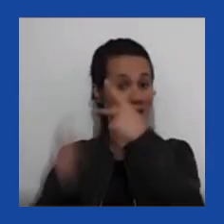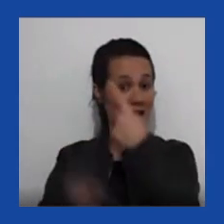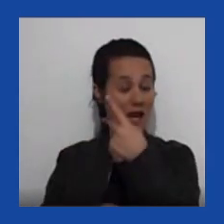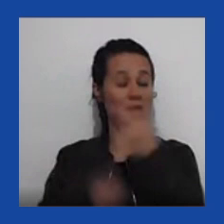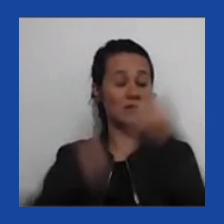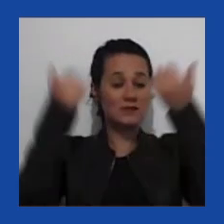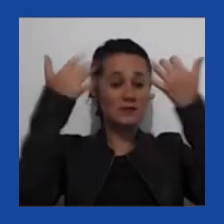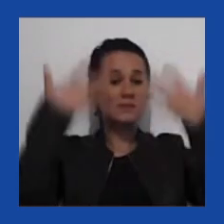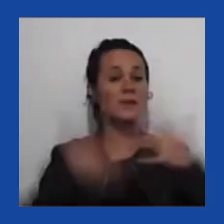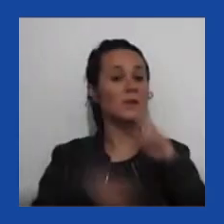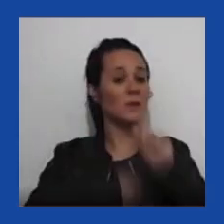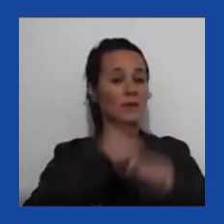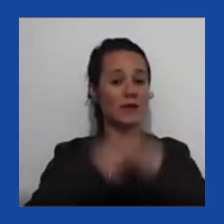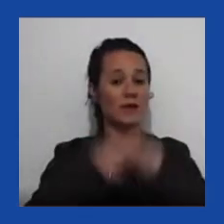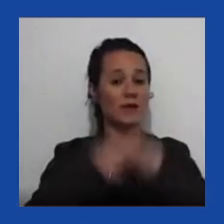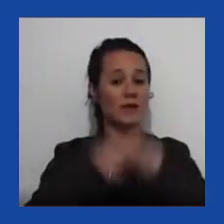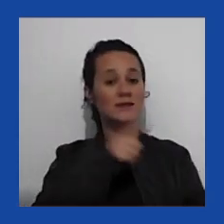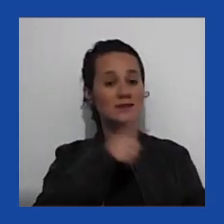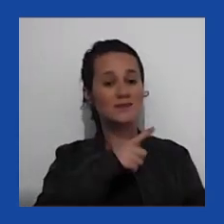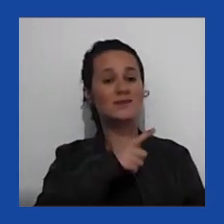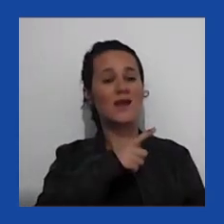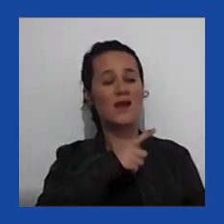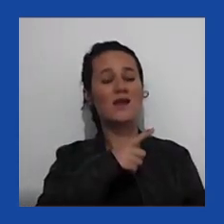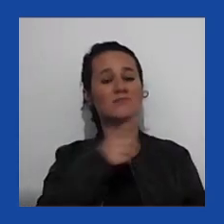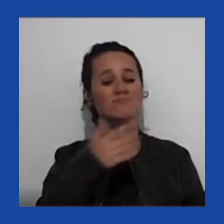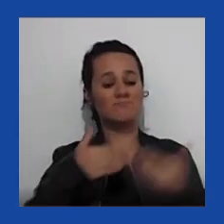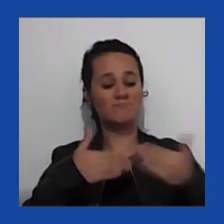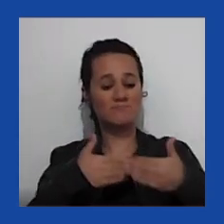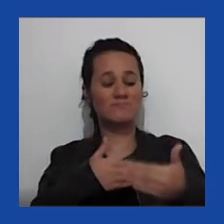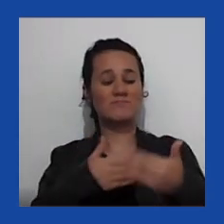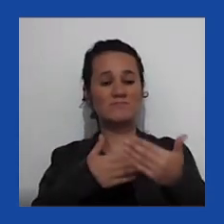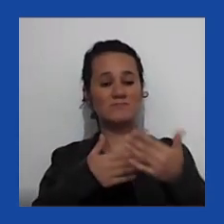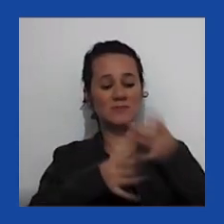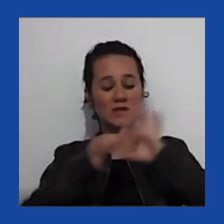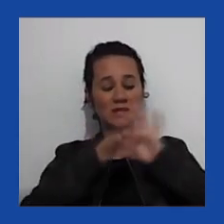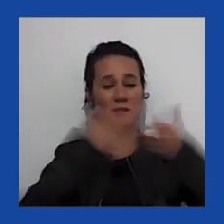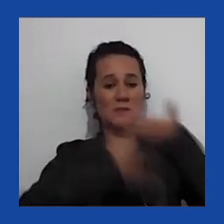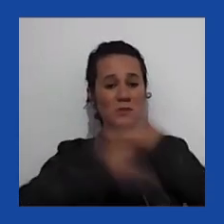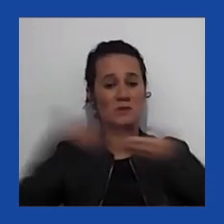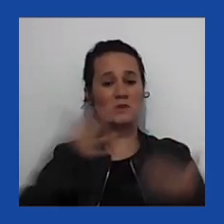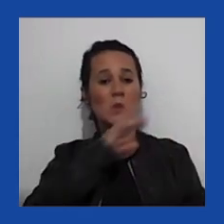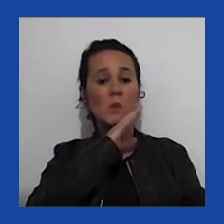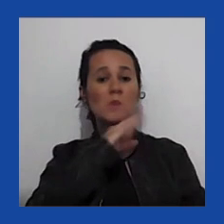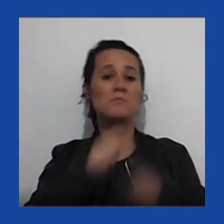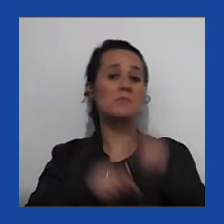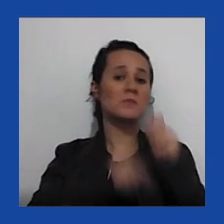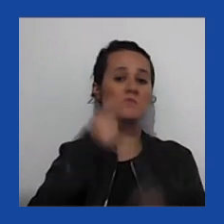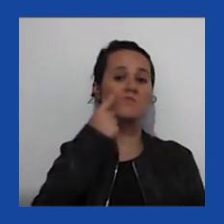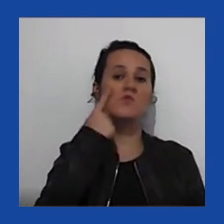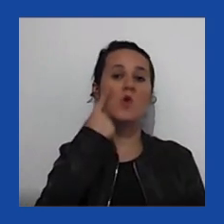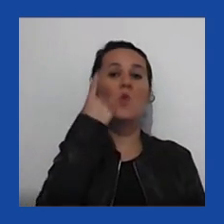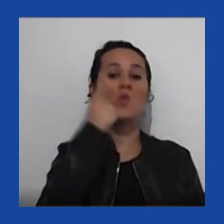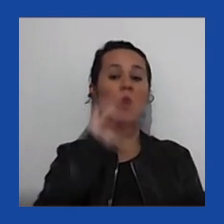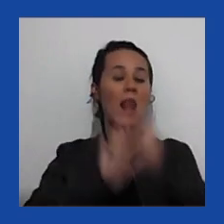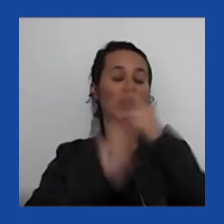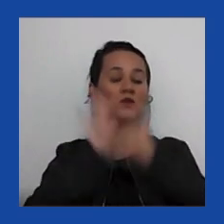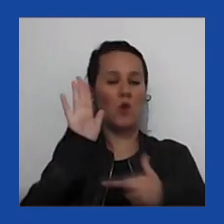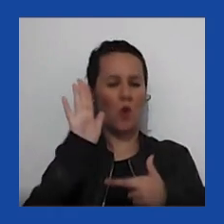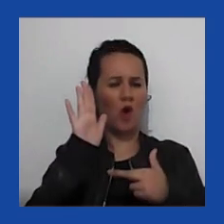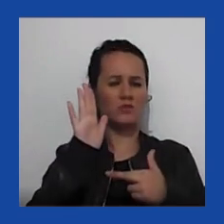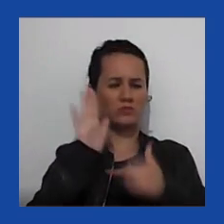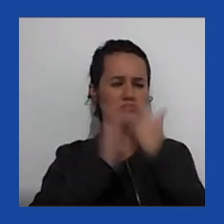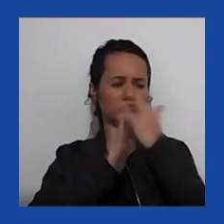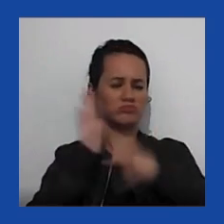fala em ventos ruins e declínio da democracia. Vamos pegar um relatório entre essa